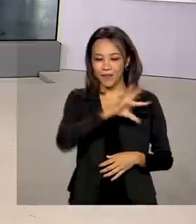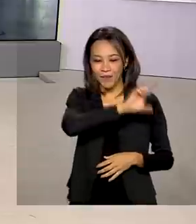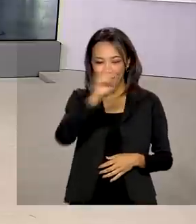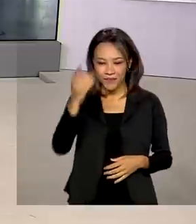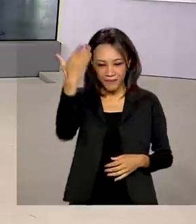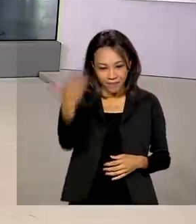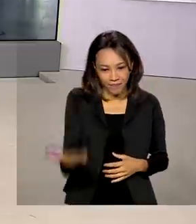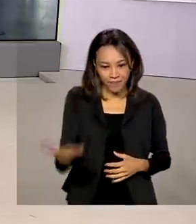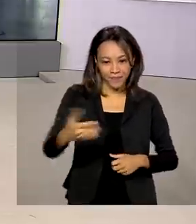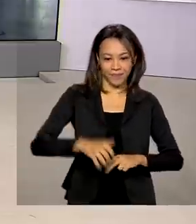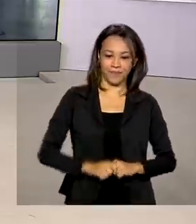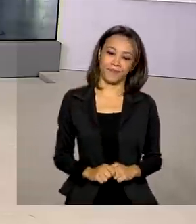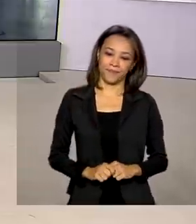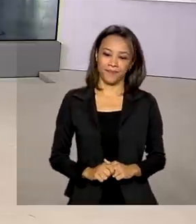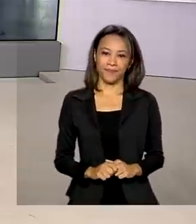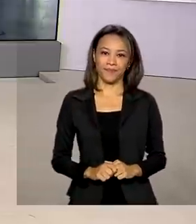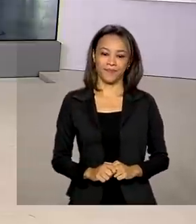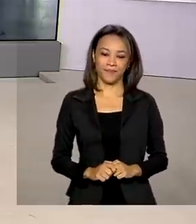você.